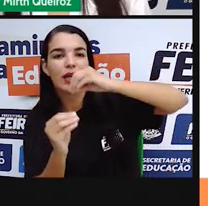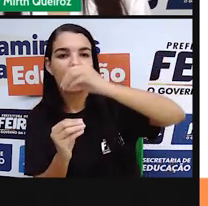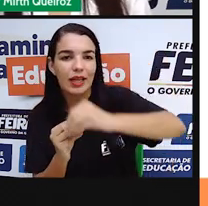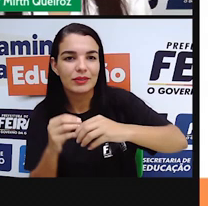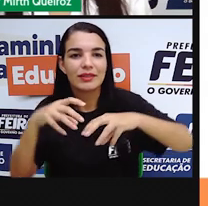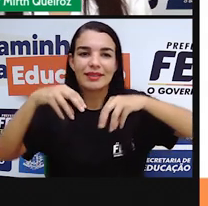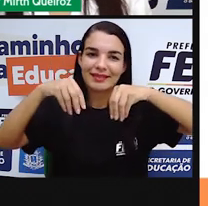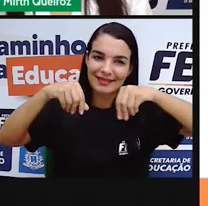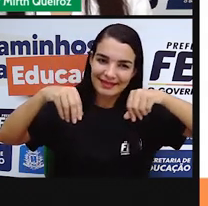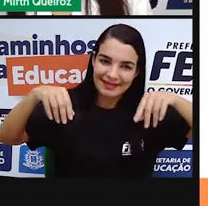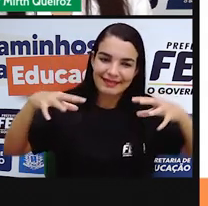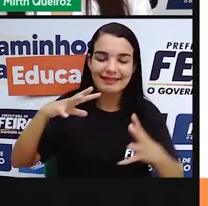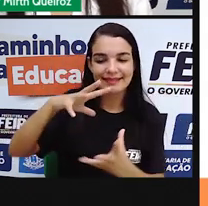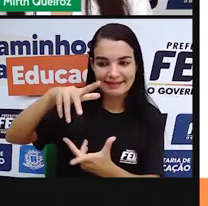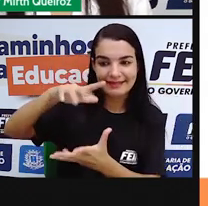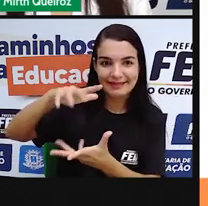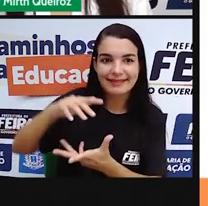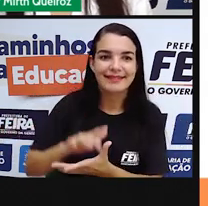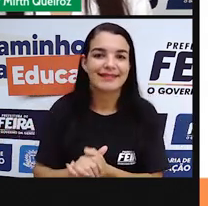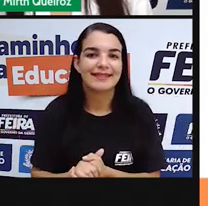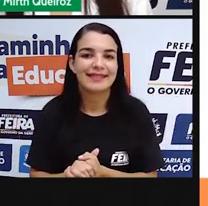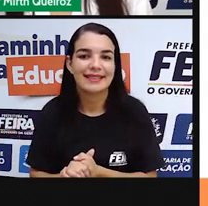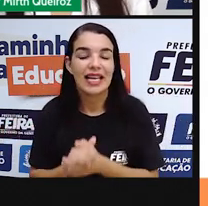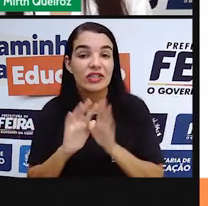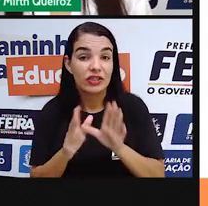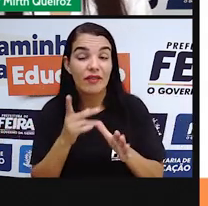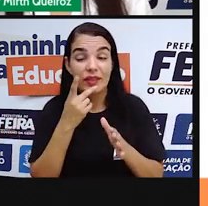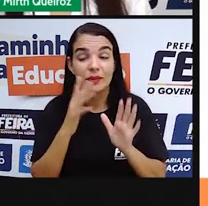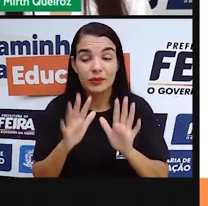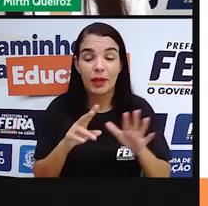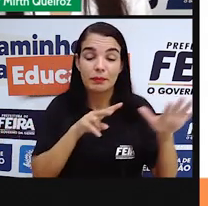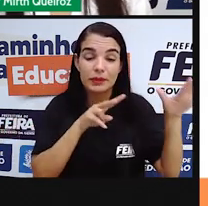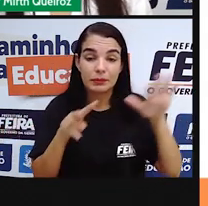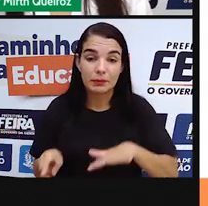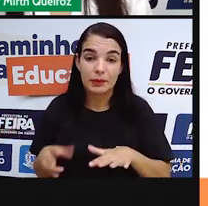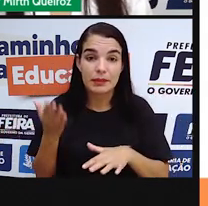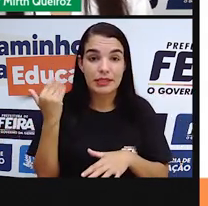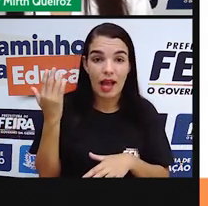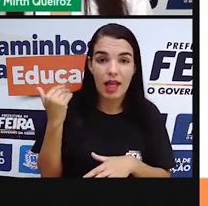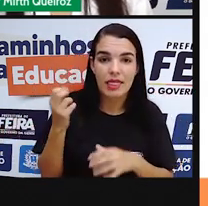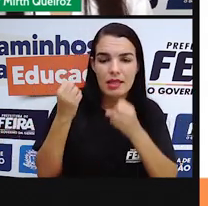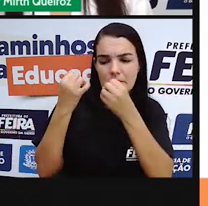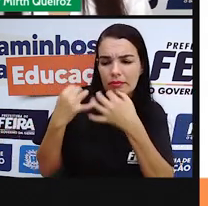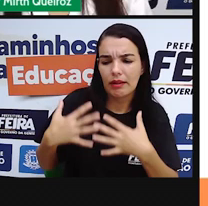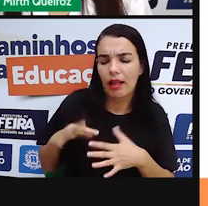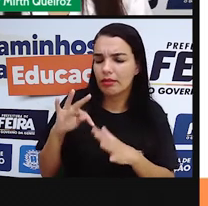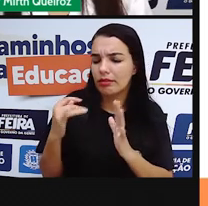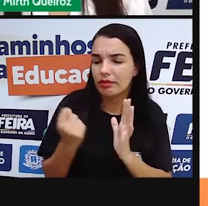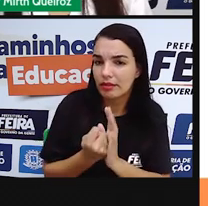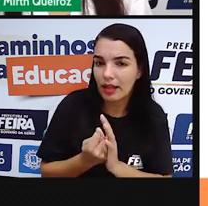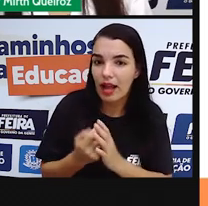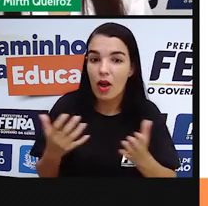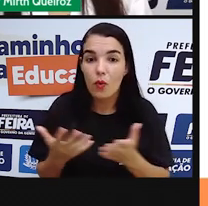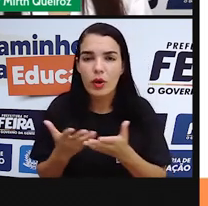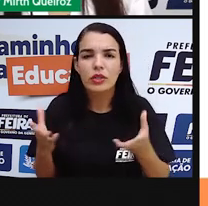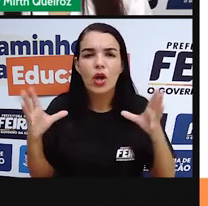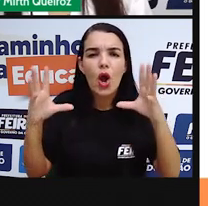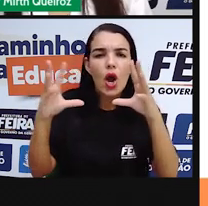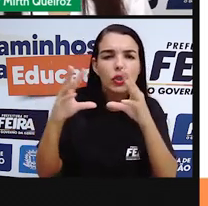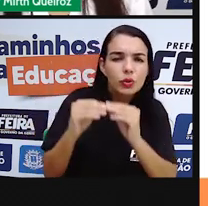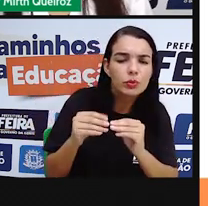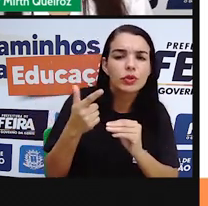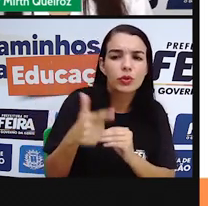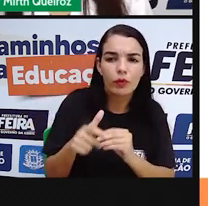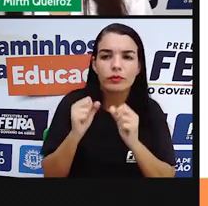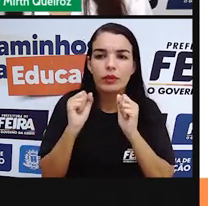cada uma delas na aula da semana passada, sobre o movimento de translação, nós só vamos revisar um pouquinho aqui,